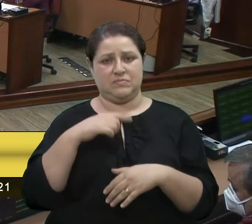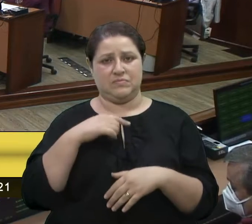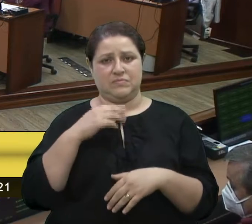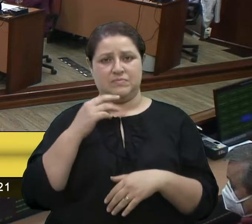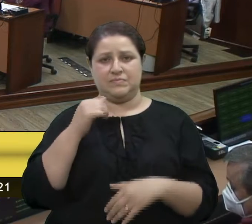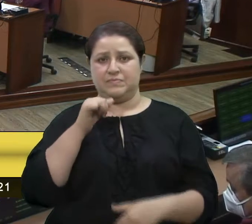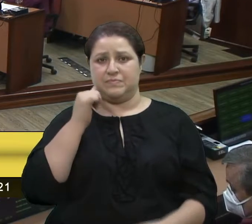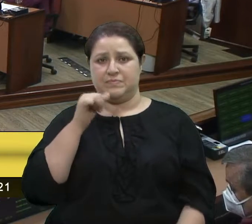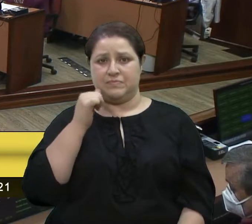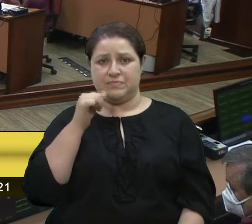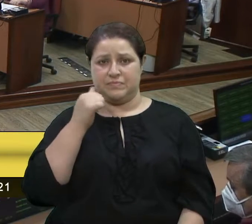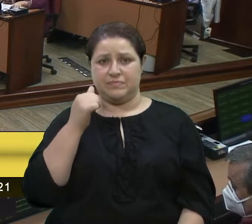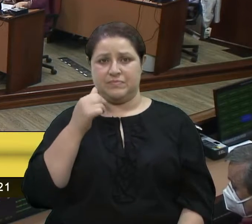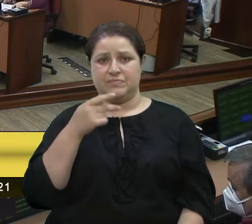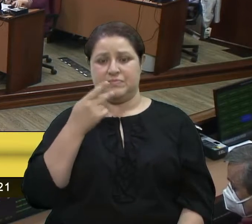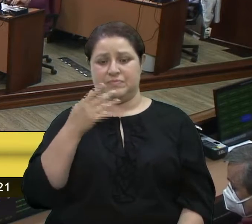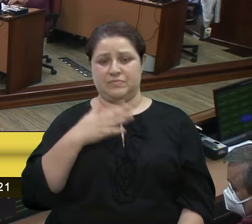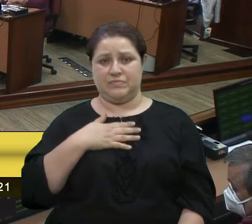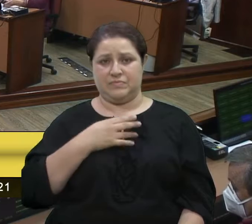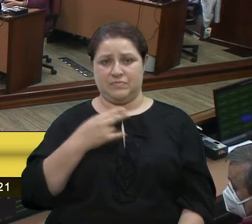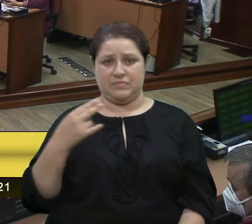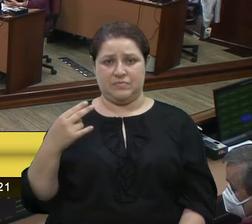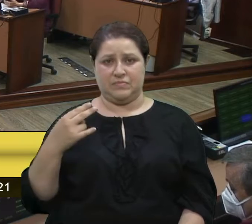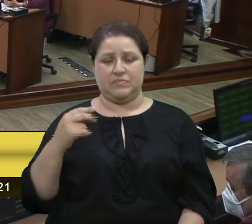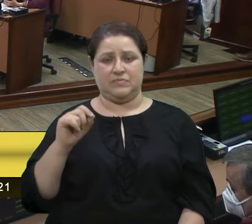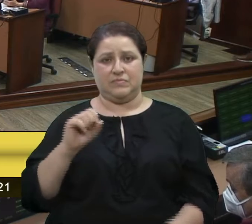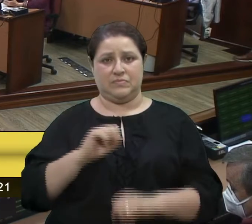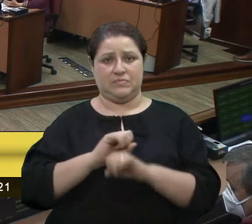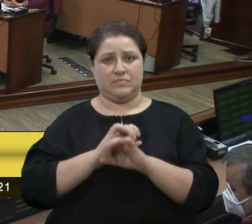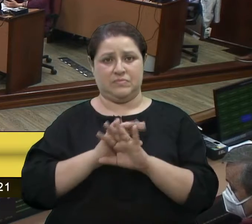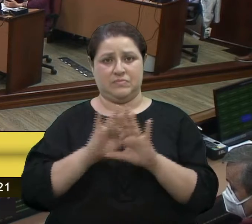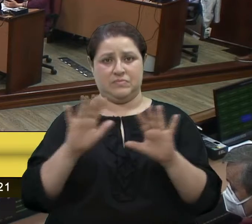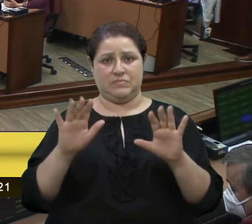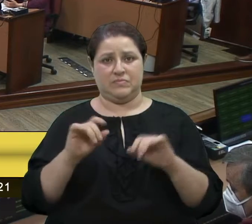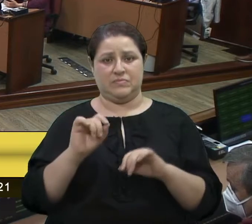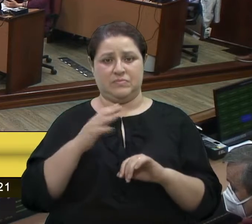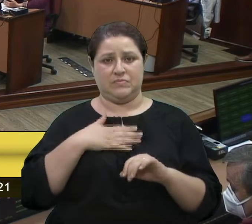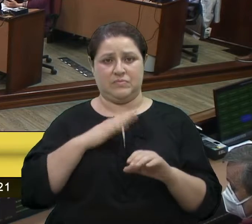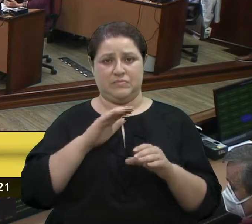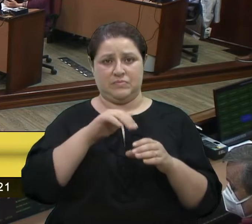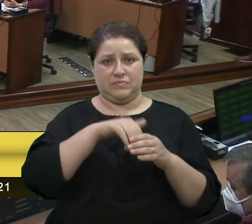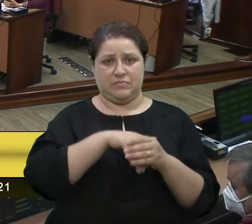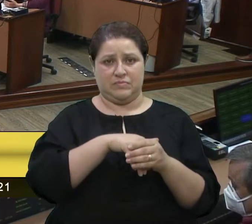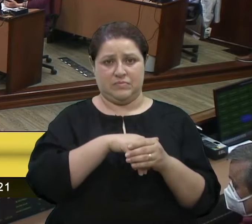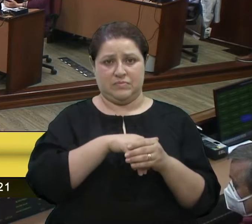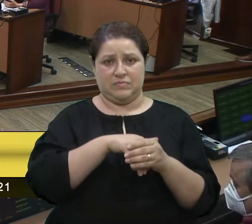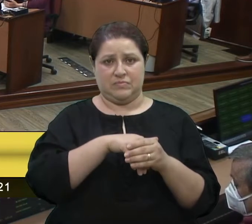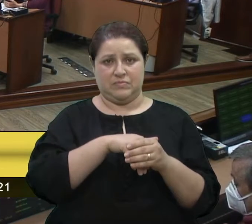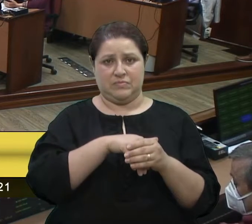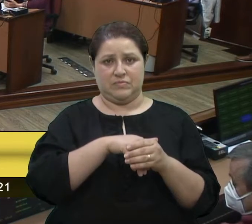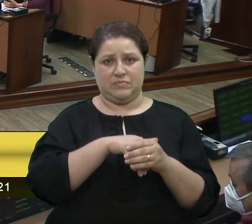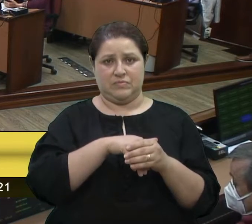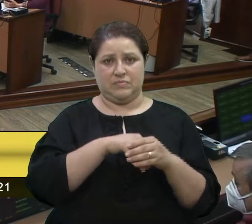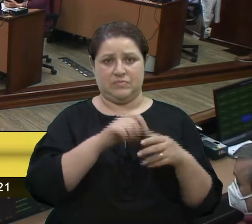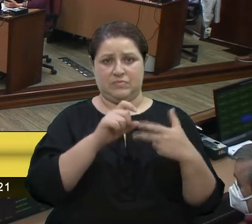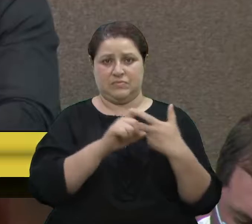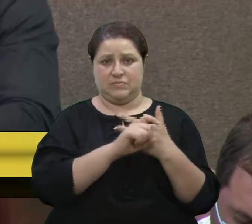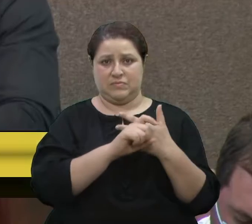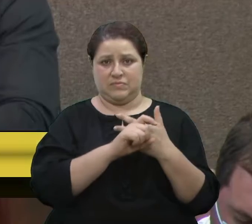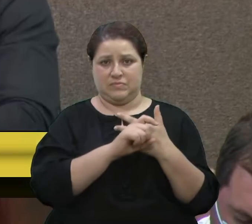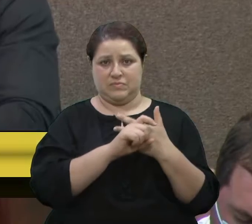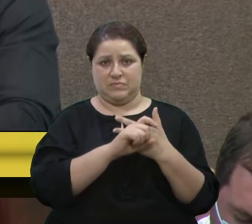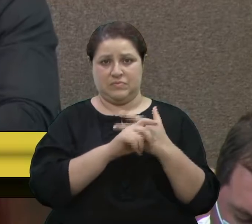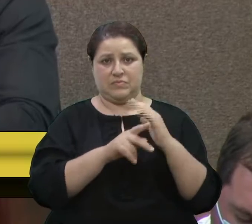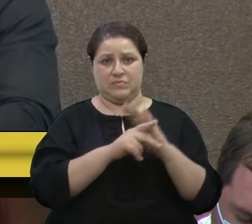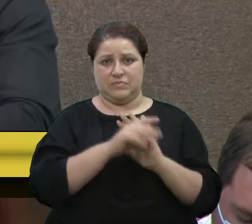me citou. Quero deixar bem claro também que o meu voto no executivo, o vereador Marcon, foi